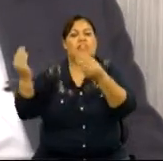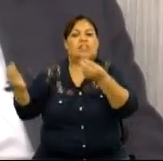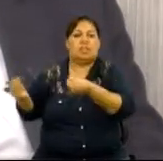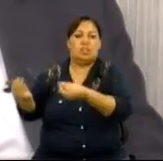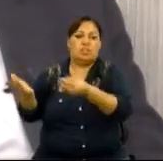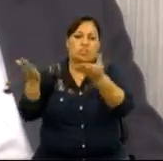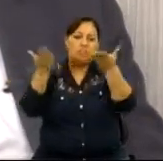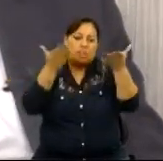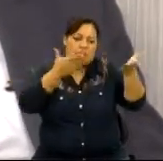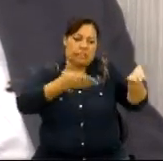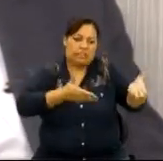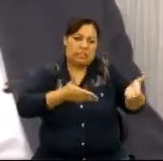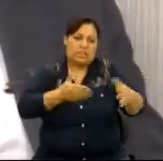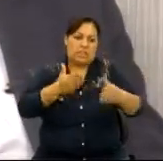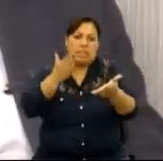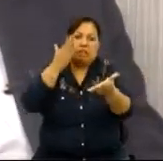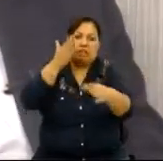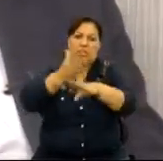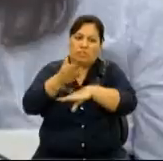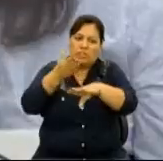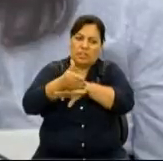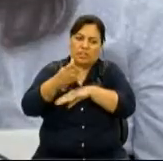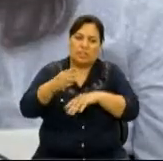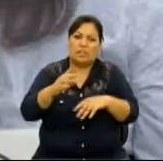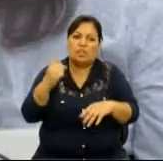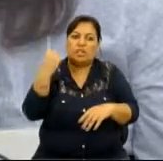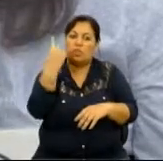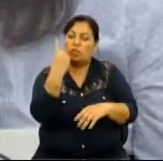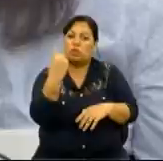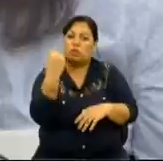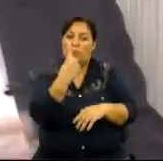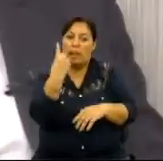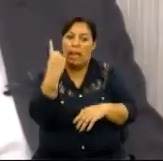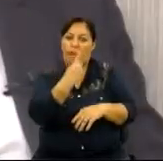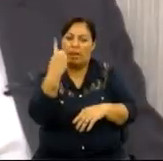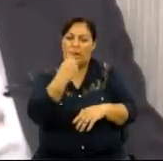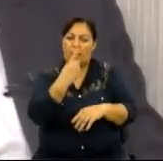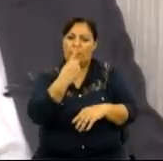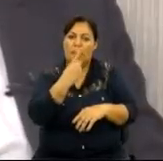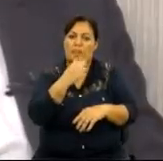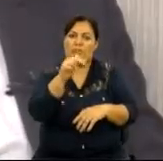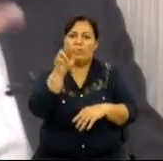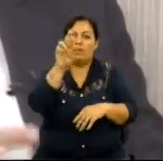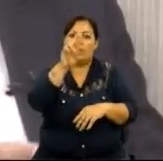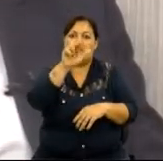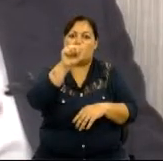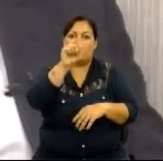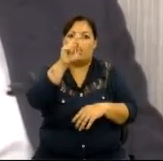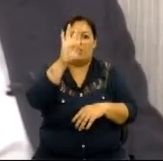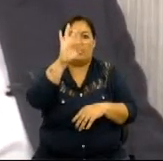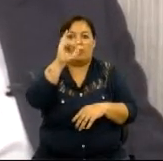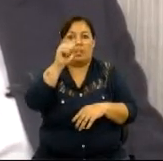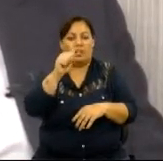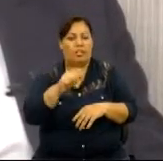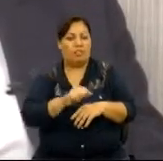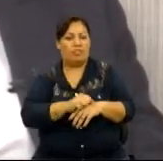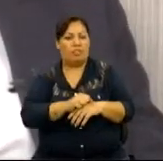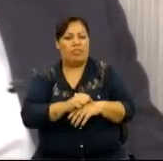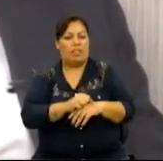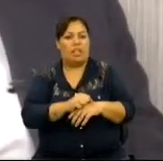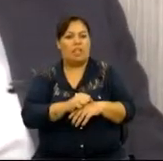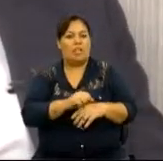ela se encarregou de trazer livros acessíveis e trouxe a primeira gráfica Braille